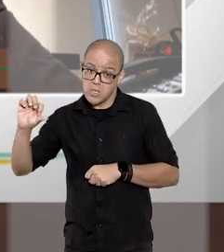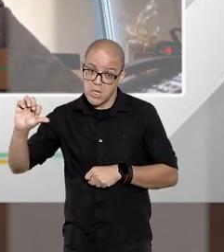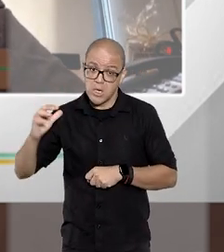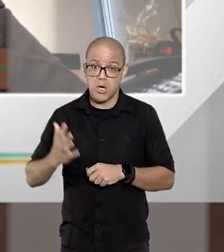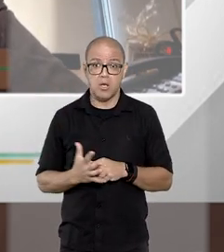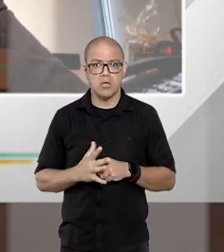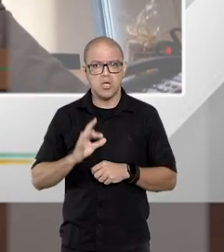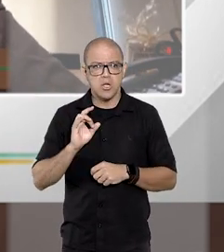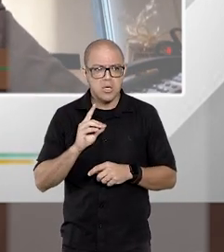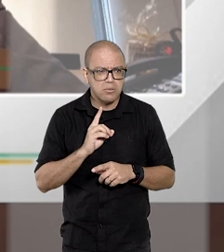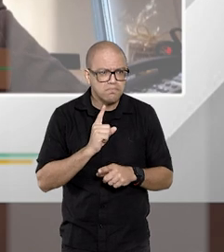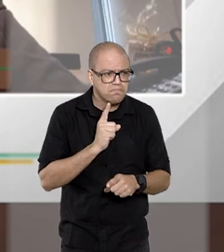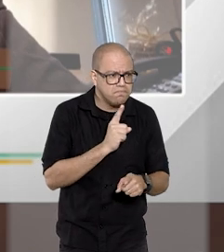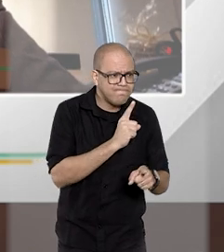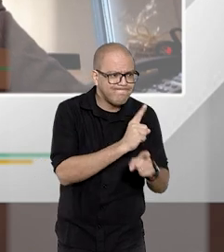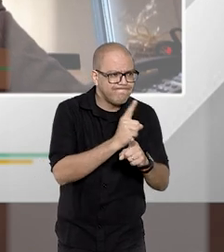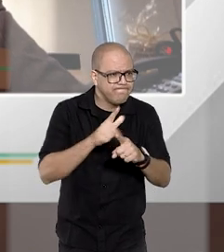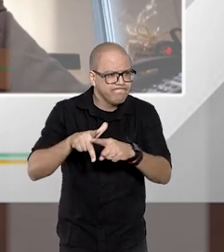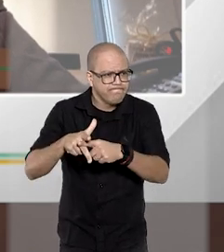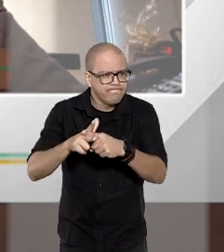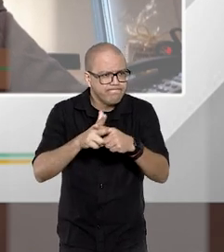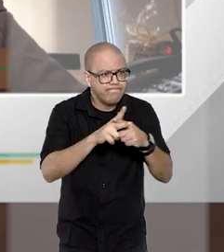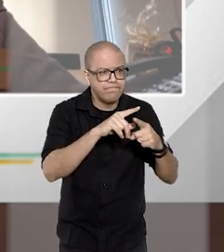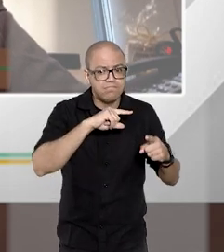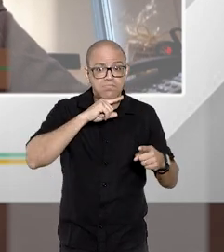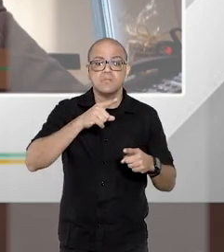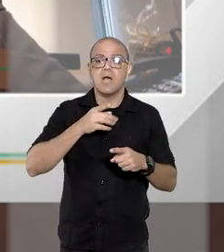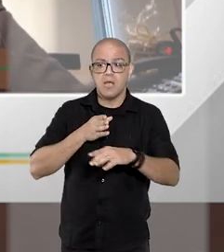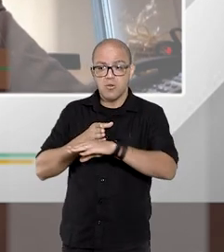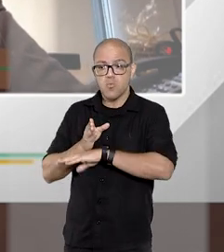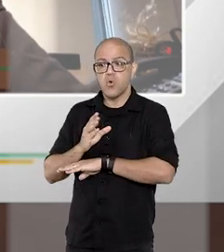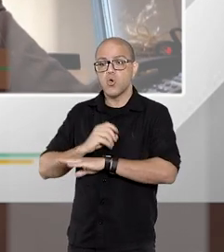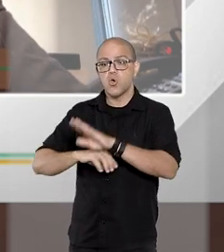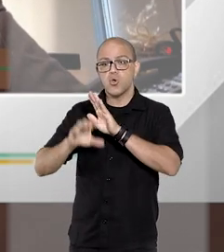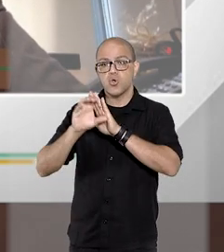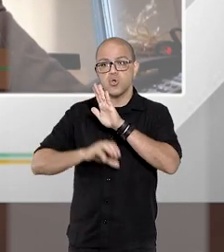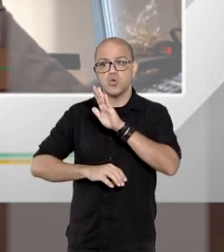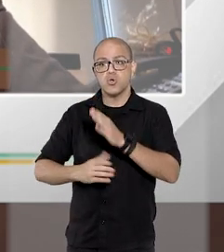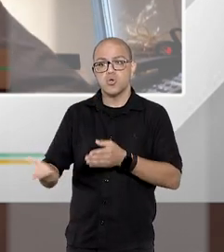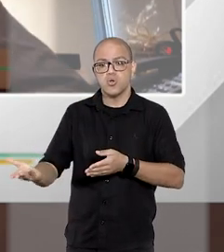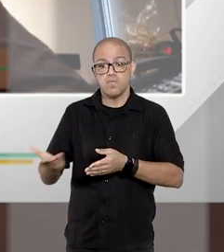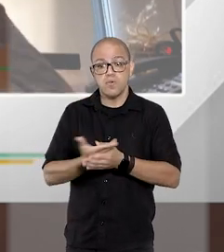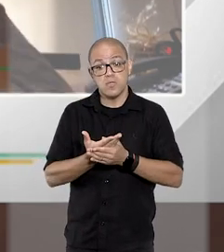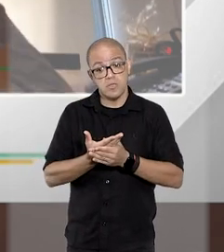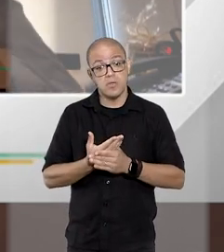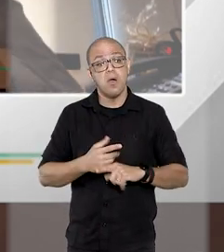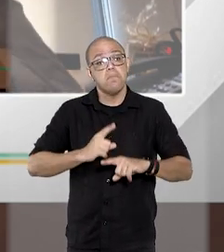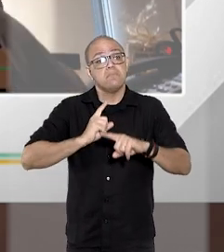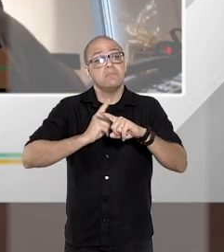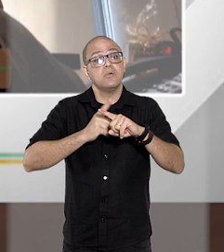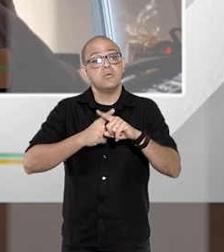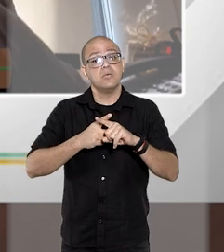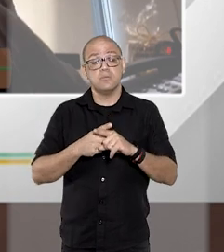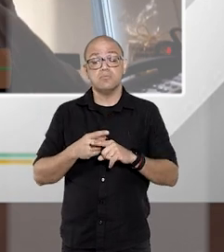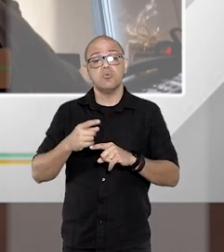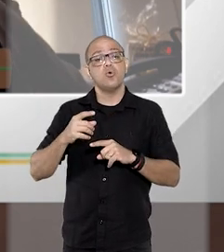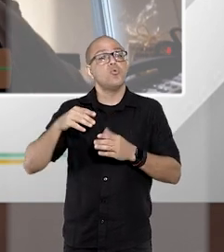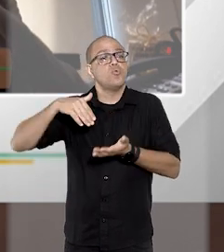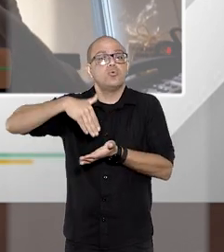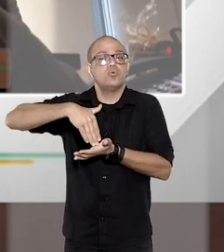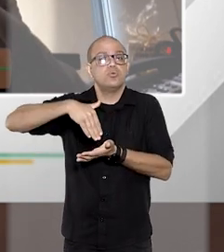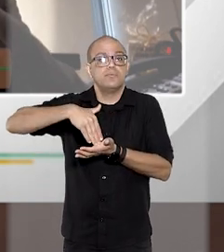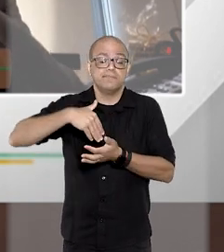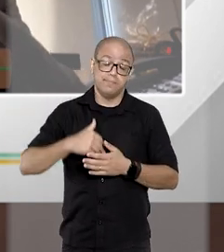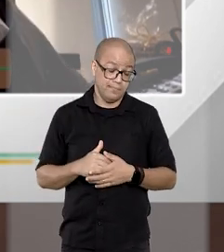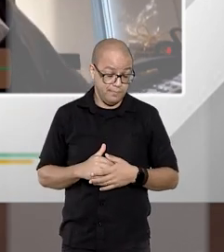e não achando solução nelas eu vou ao código de processo e por que que o código de processo é deixado por